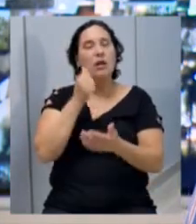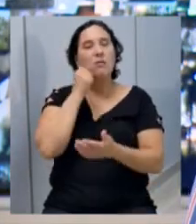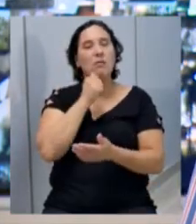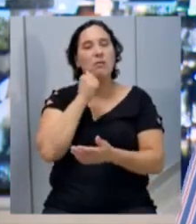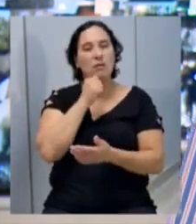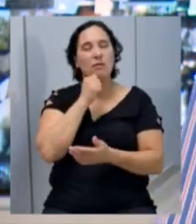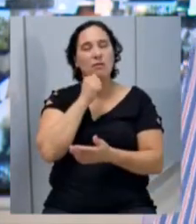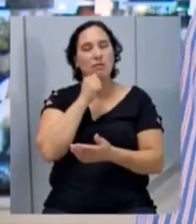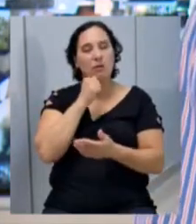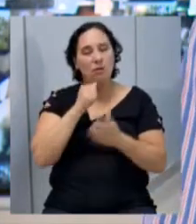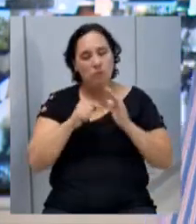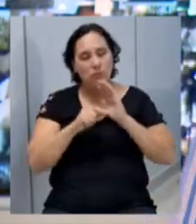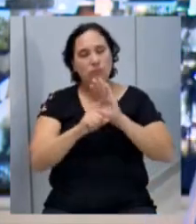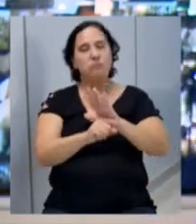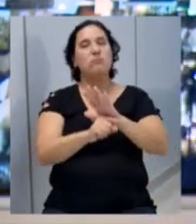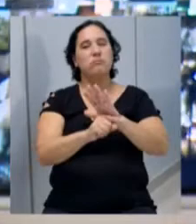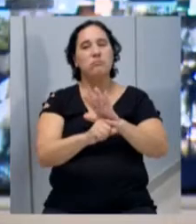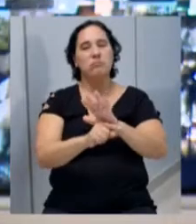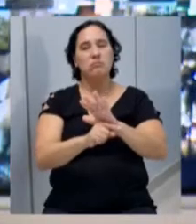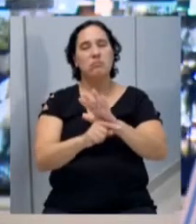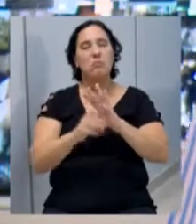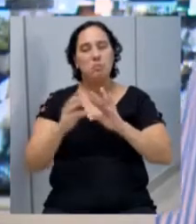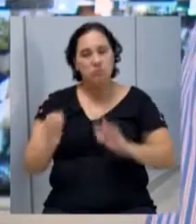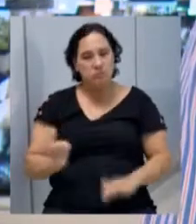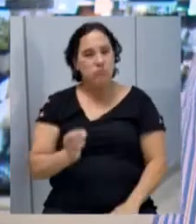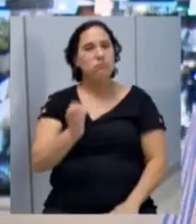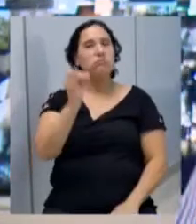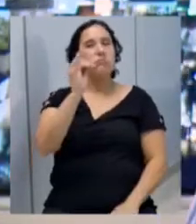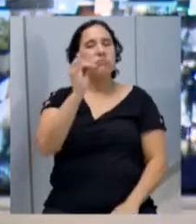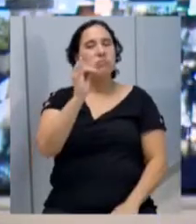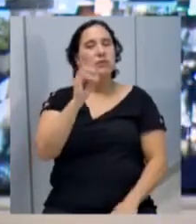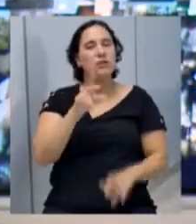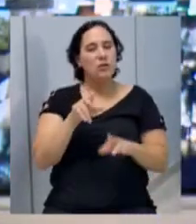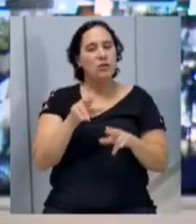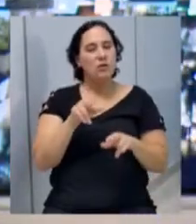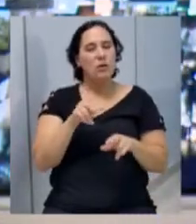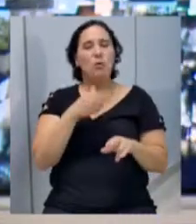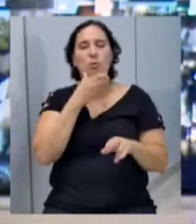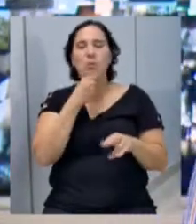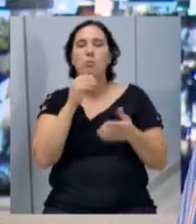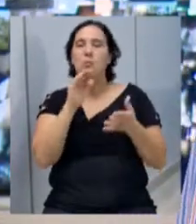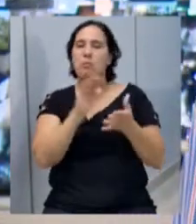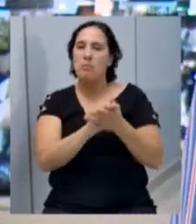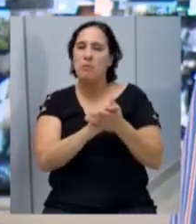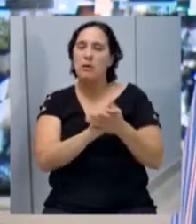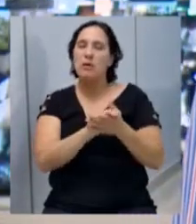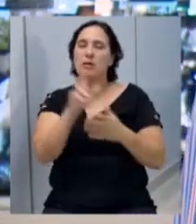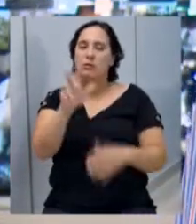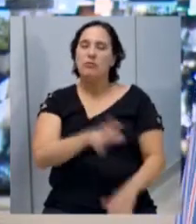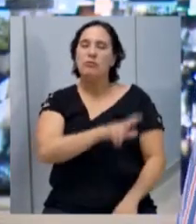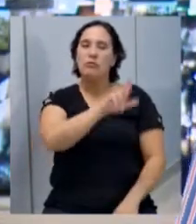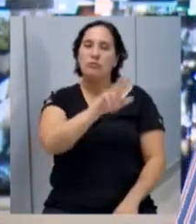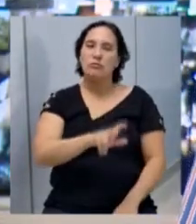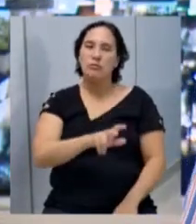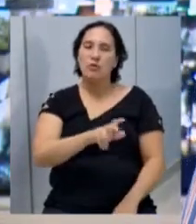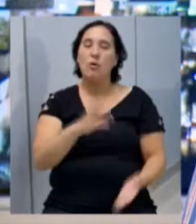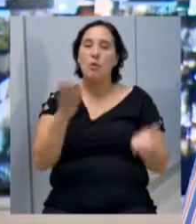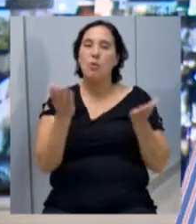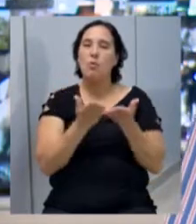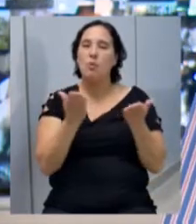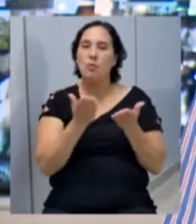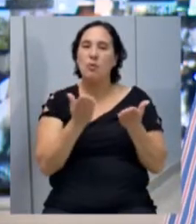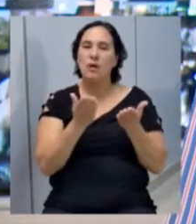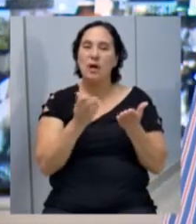Gisela deu a sua contribuição muito importante, da mesma forma que o seu marido, para que Xancherê fosse hoje